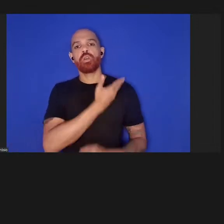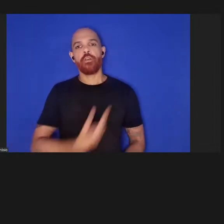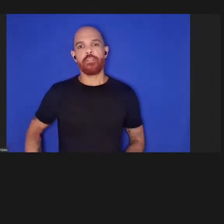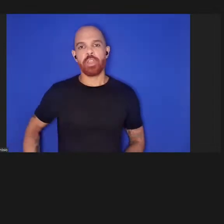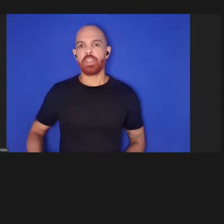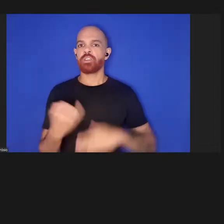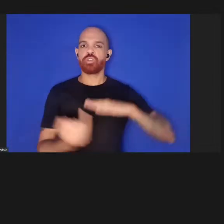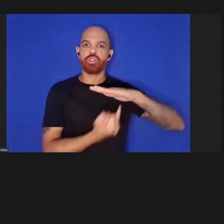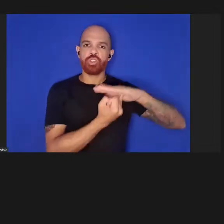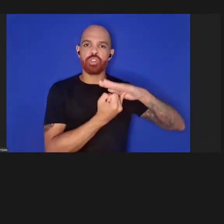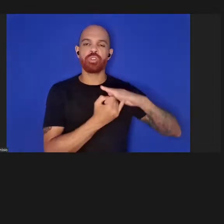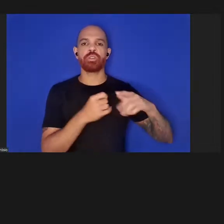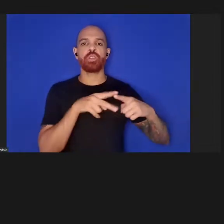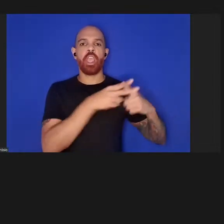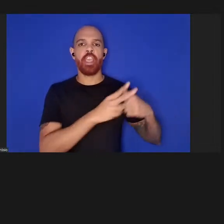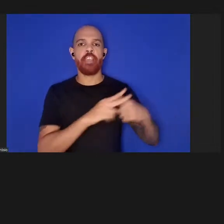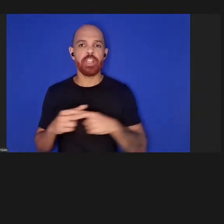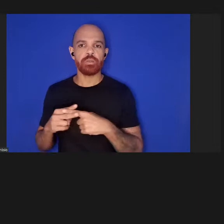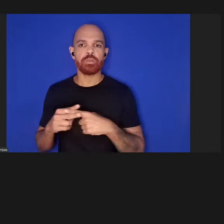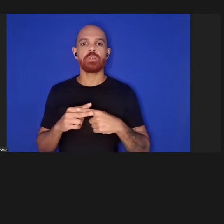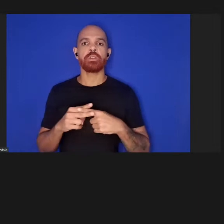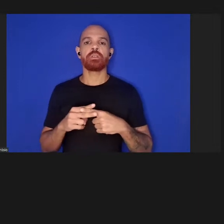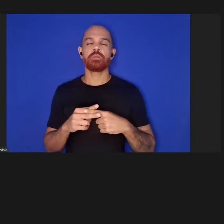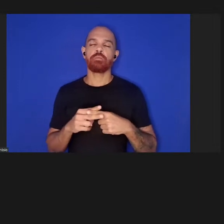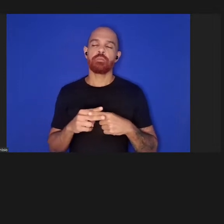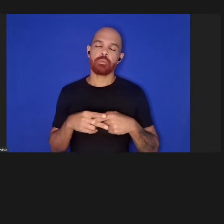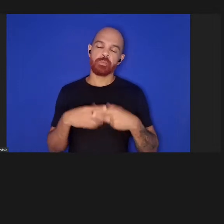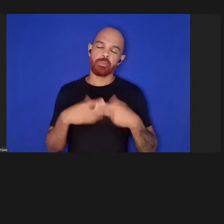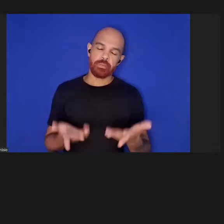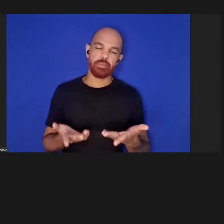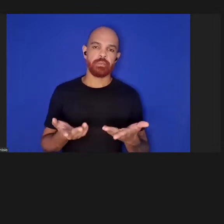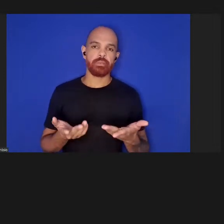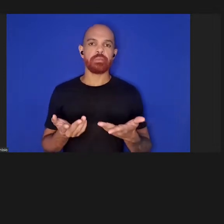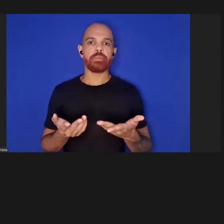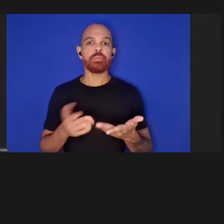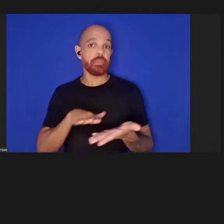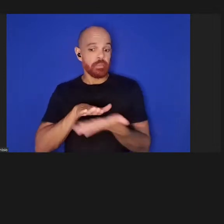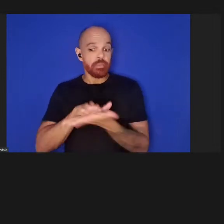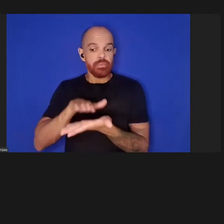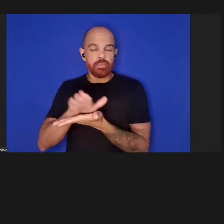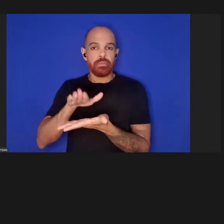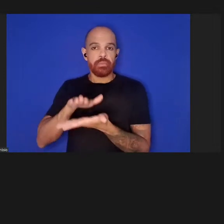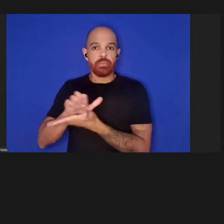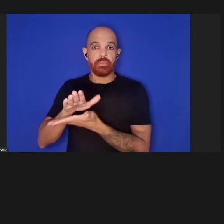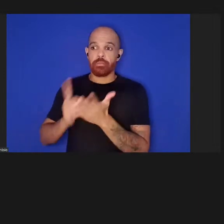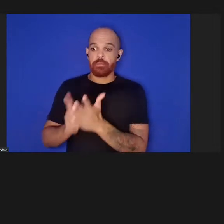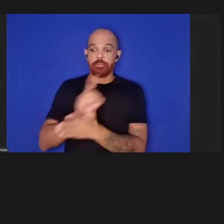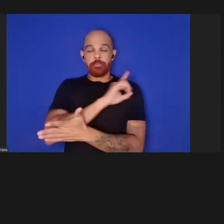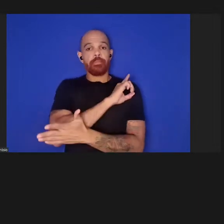revisores e os que publicam muito mais do que antes existia. Essa